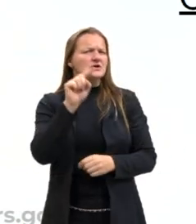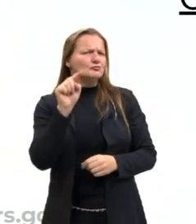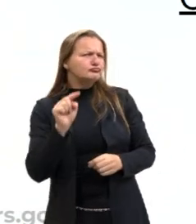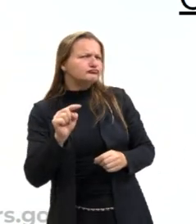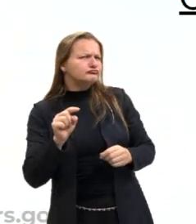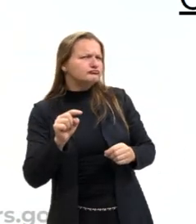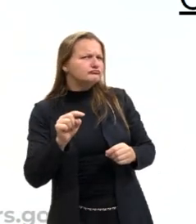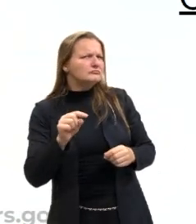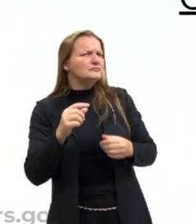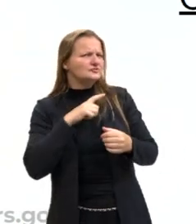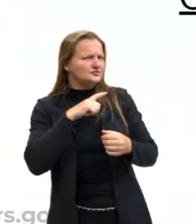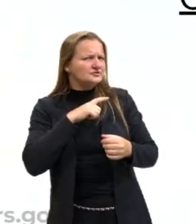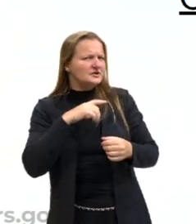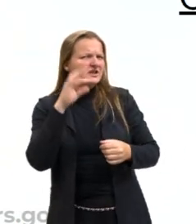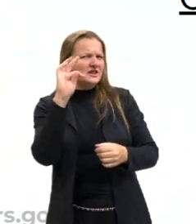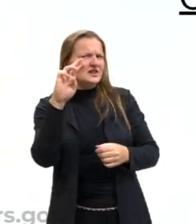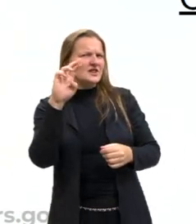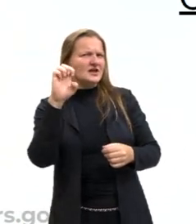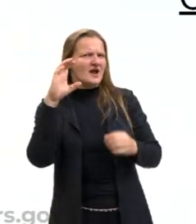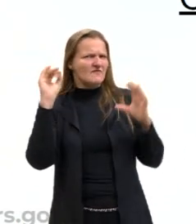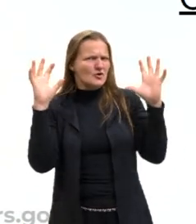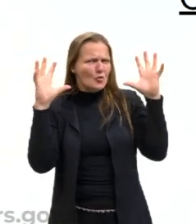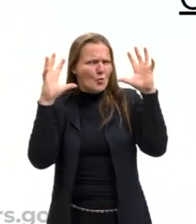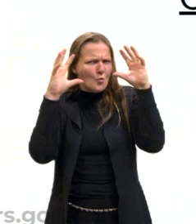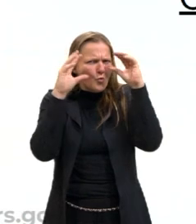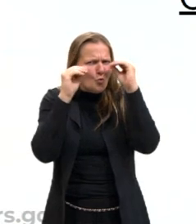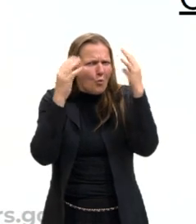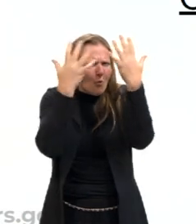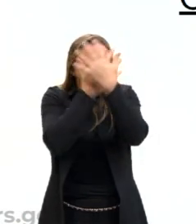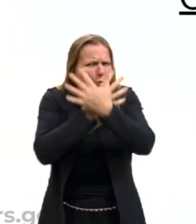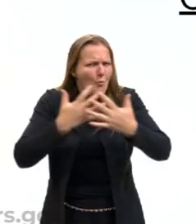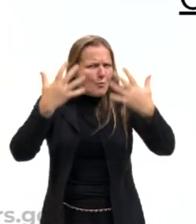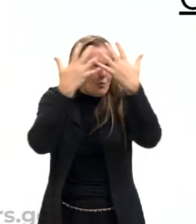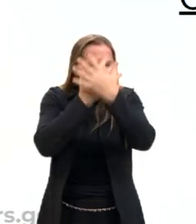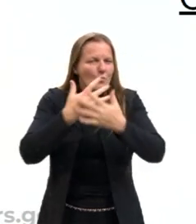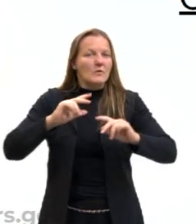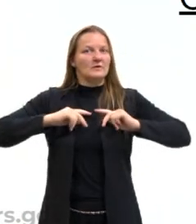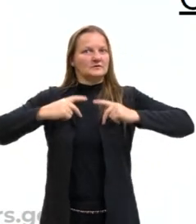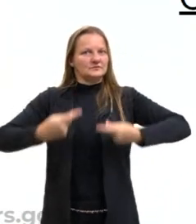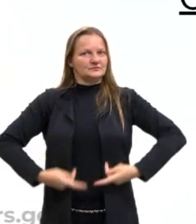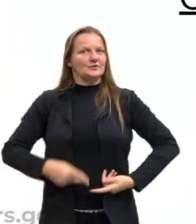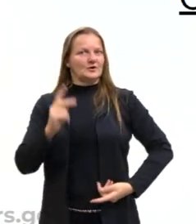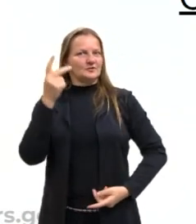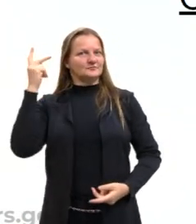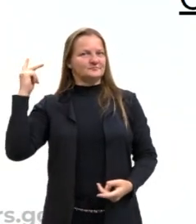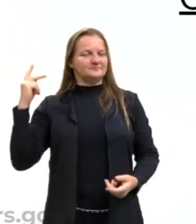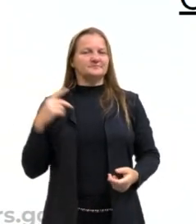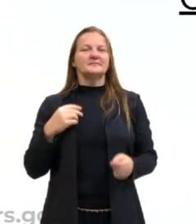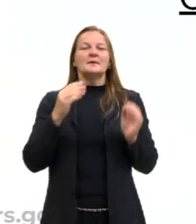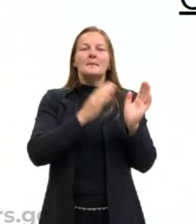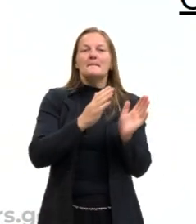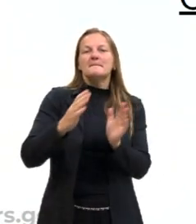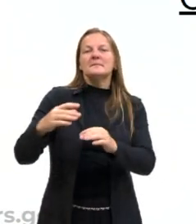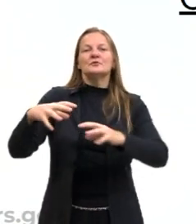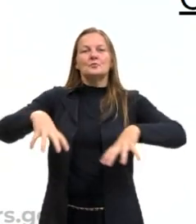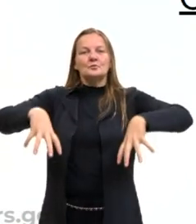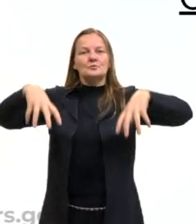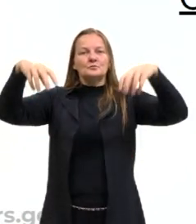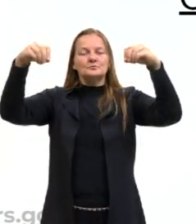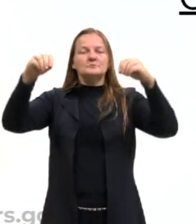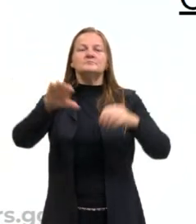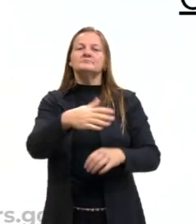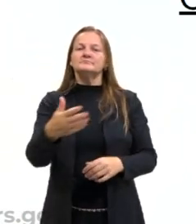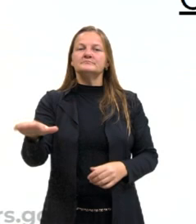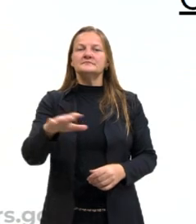se foi o período mais obscuro da história da humanidade. Então, esse período medieval, às